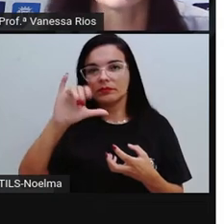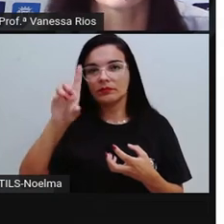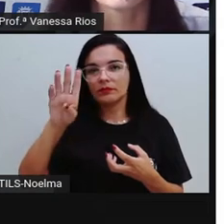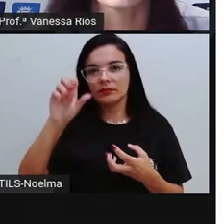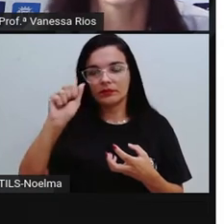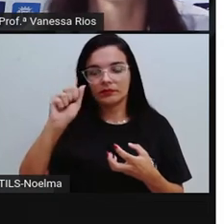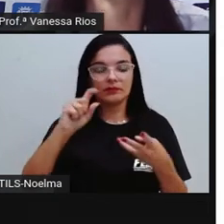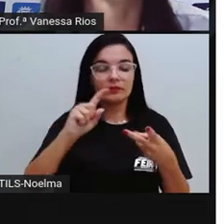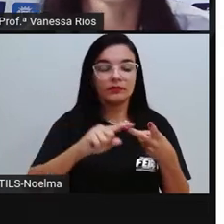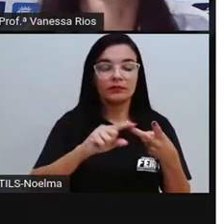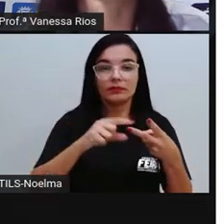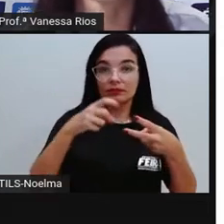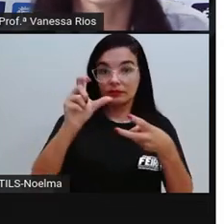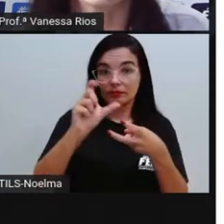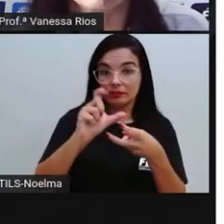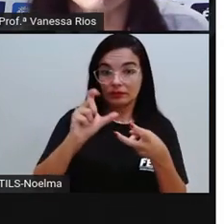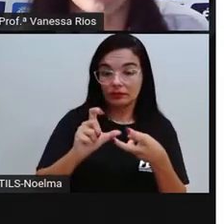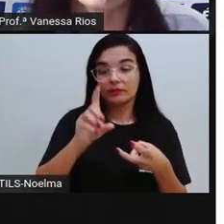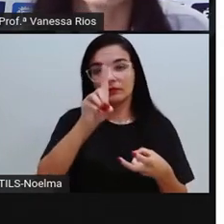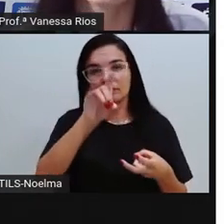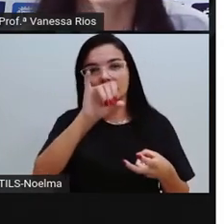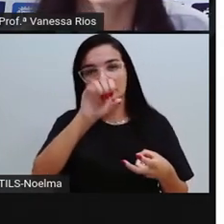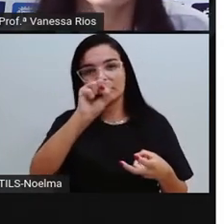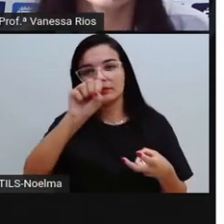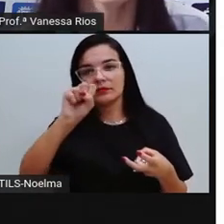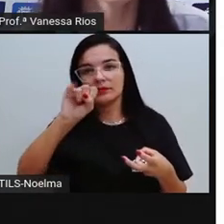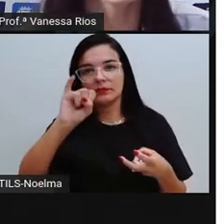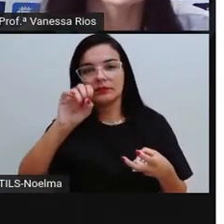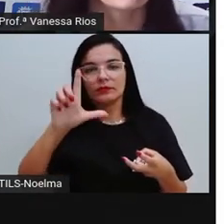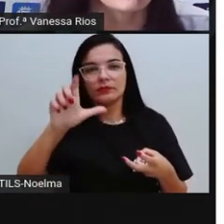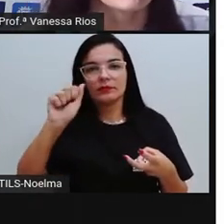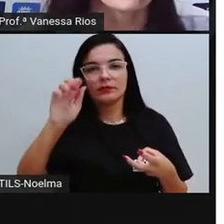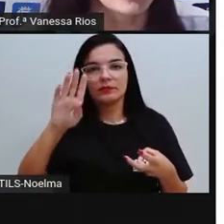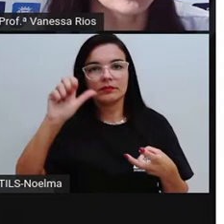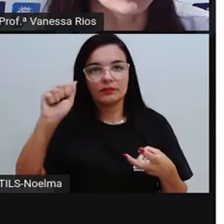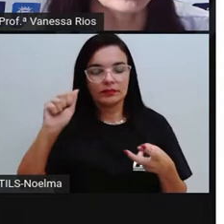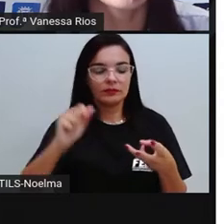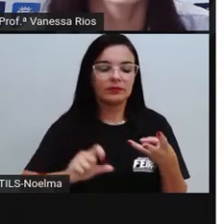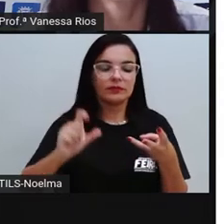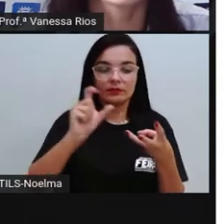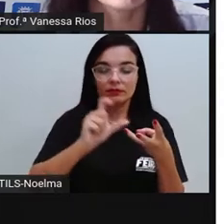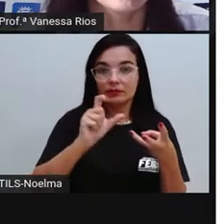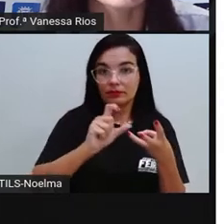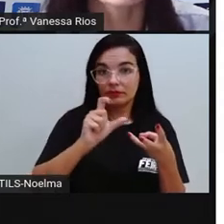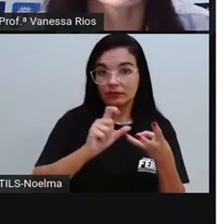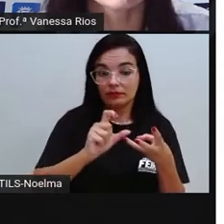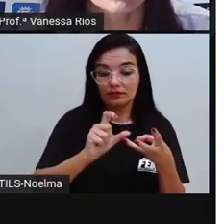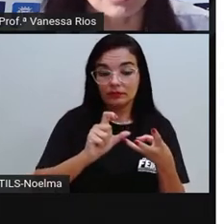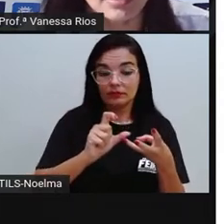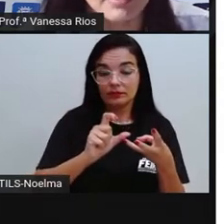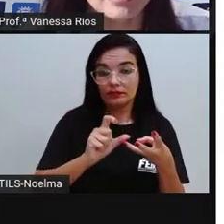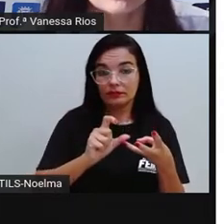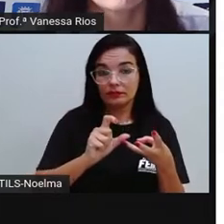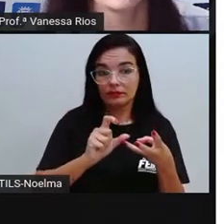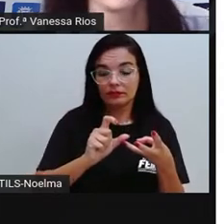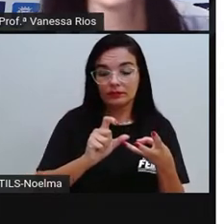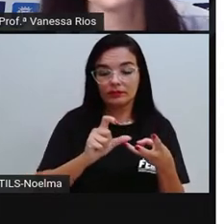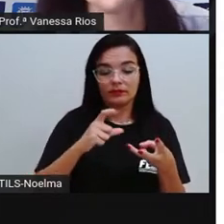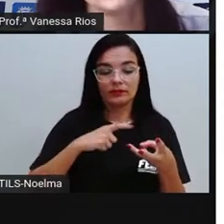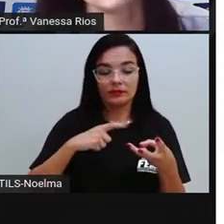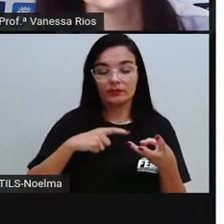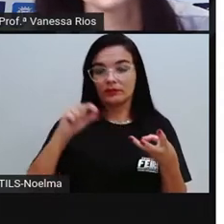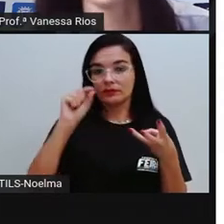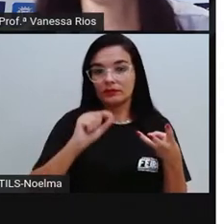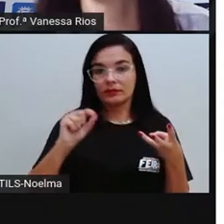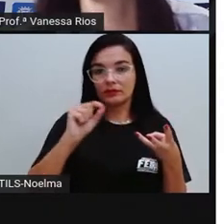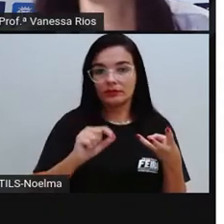chamada de dissílaba. Quando a palavra possui três sílabas, ela é